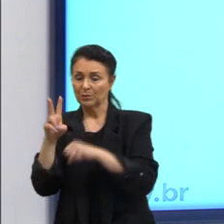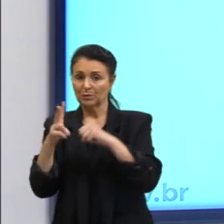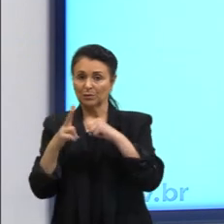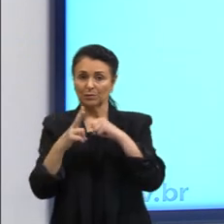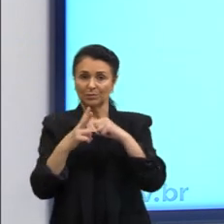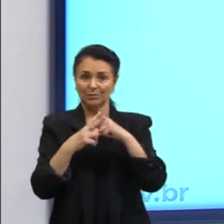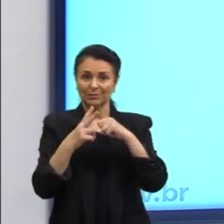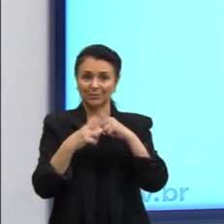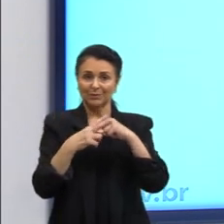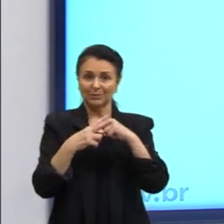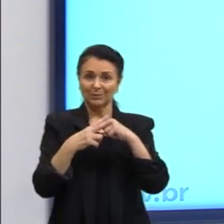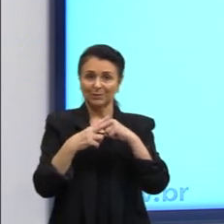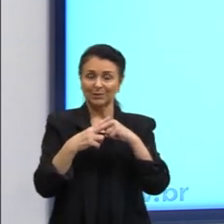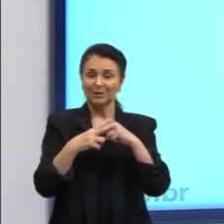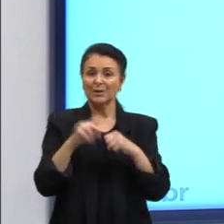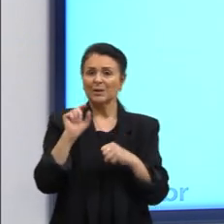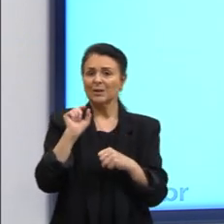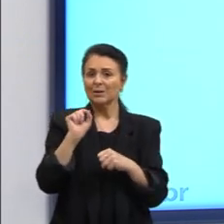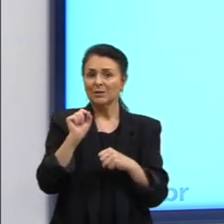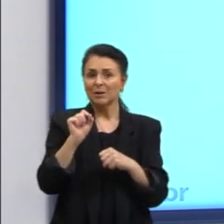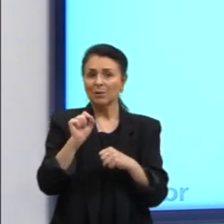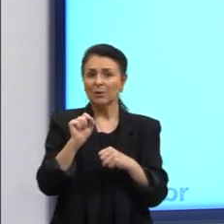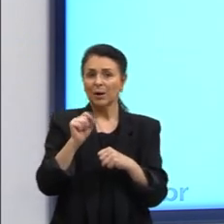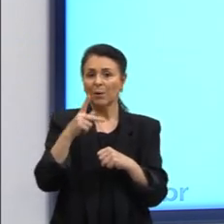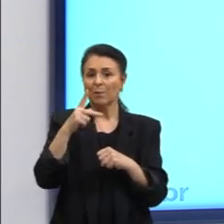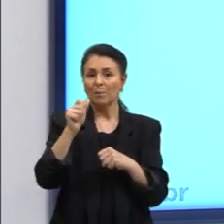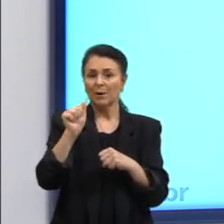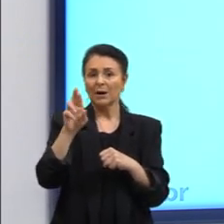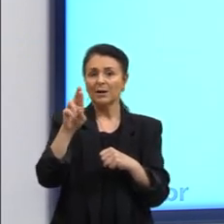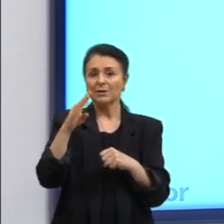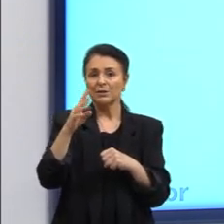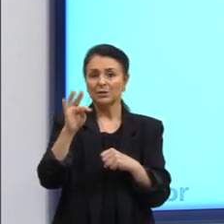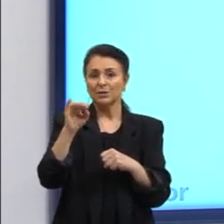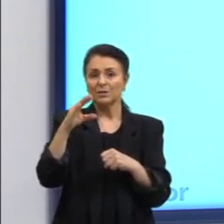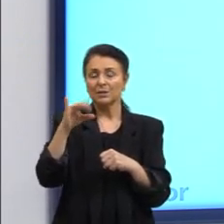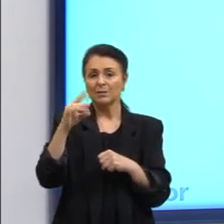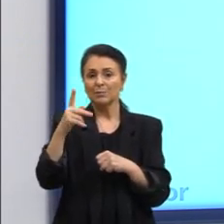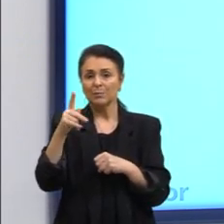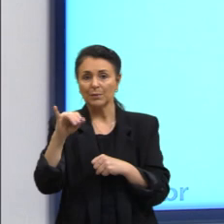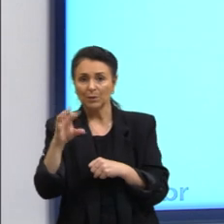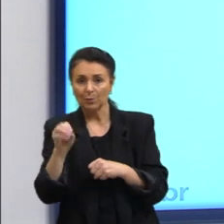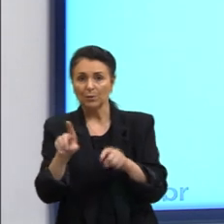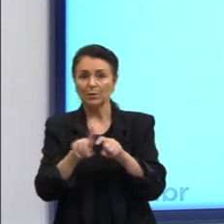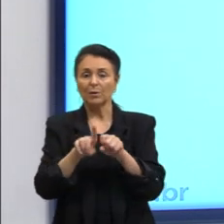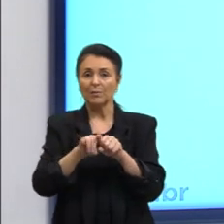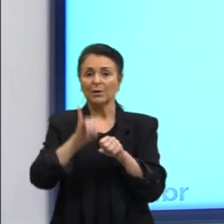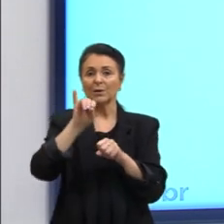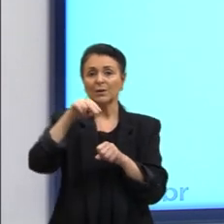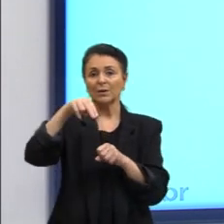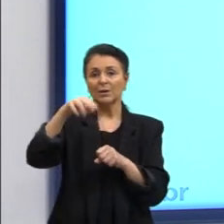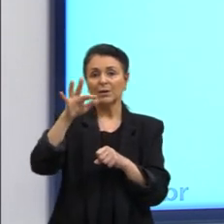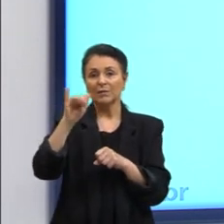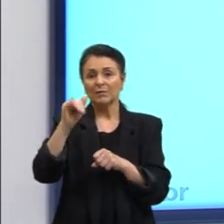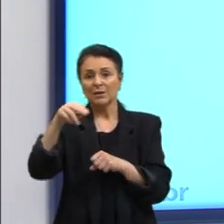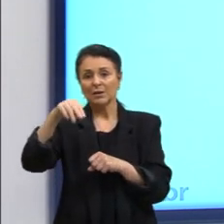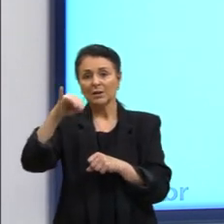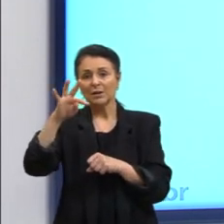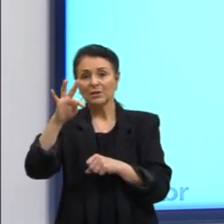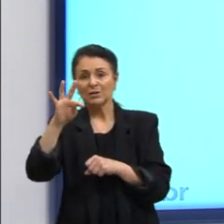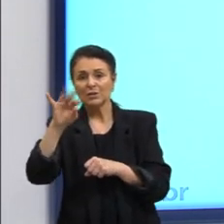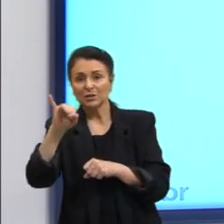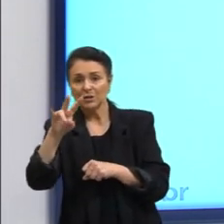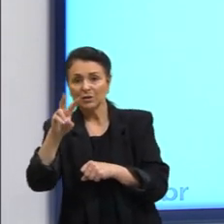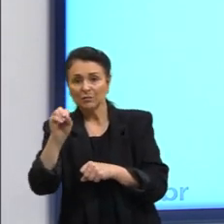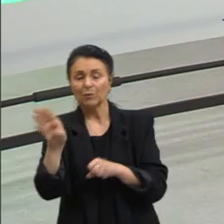Que É o participio O infinitivo E o gerúndio O infinitivo Gente É quando ele está